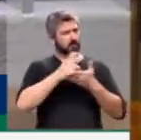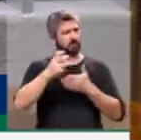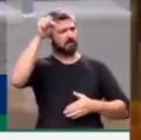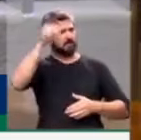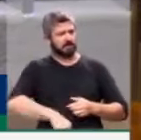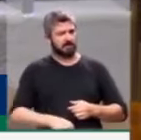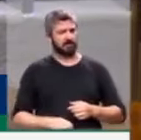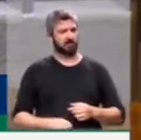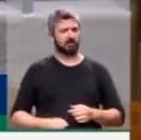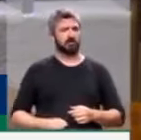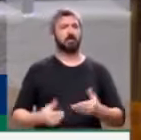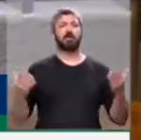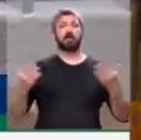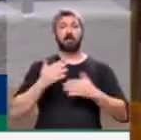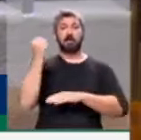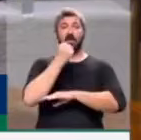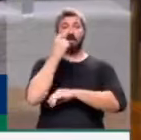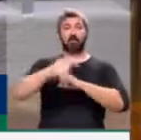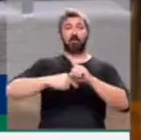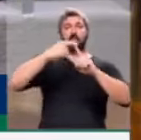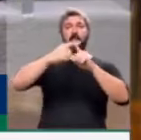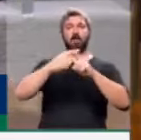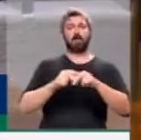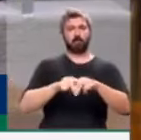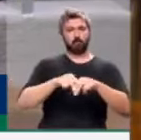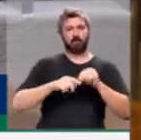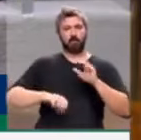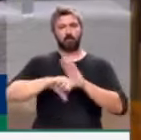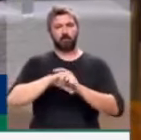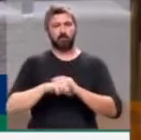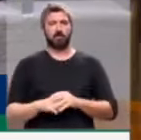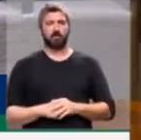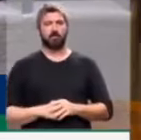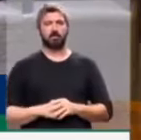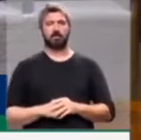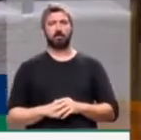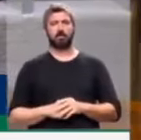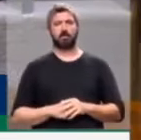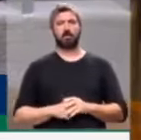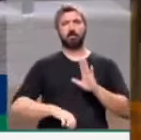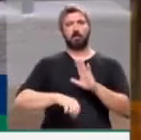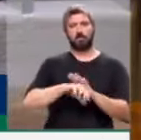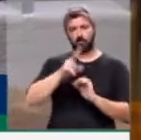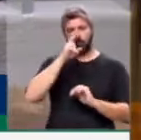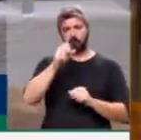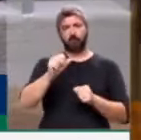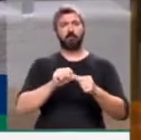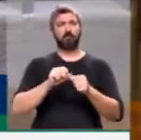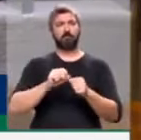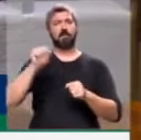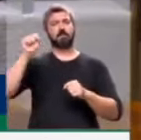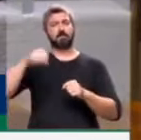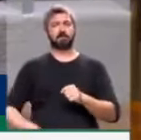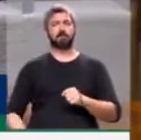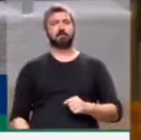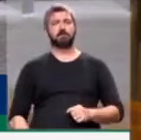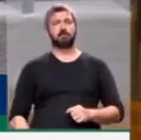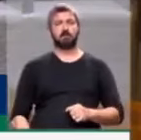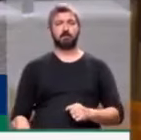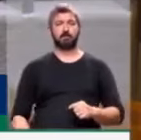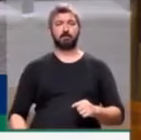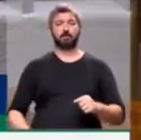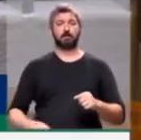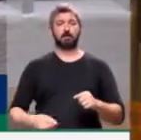sim. E agora com a gravidade desse fato e desse crime, um crime em massa, um crime cometido, um crime genocida.